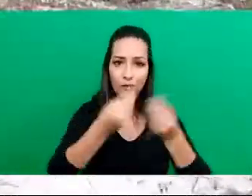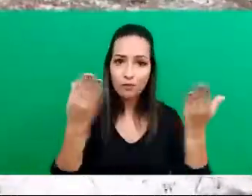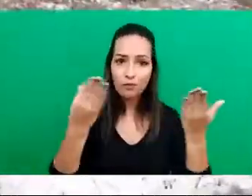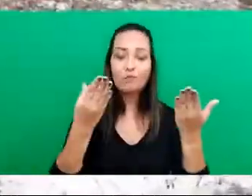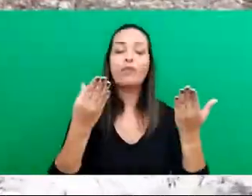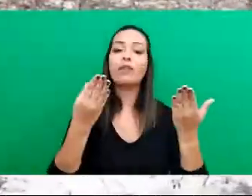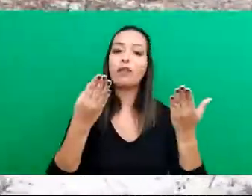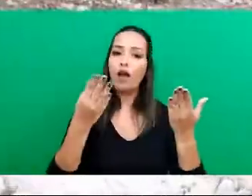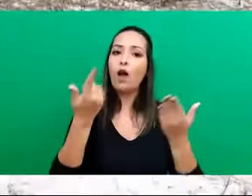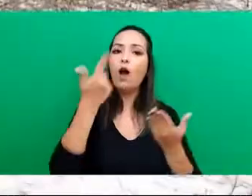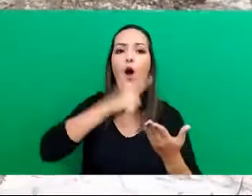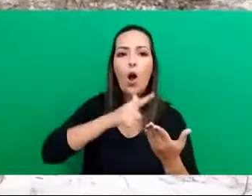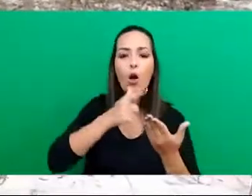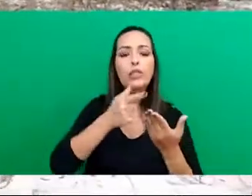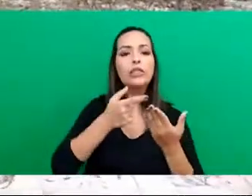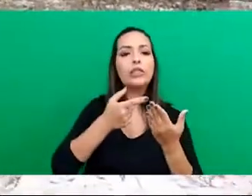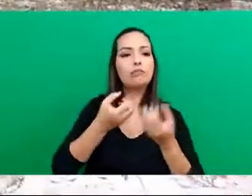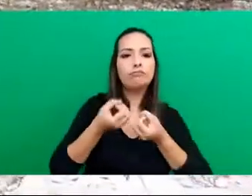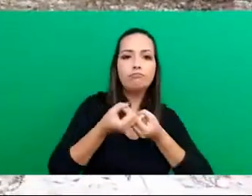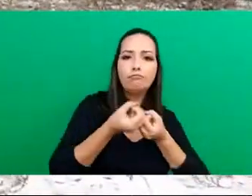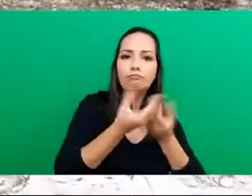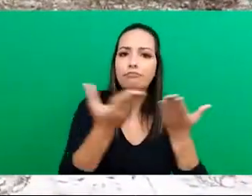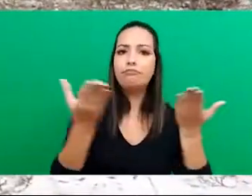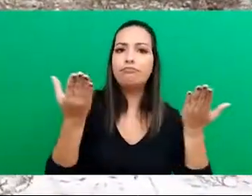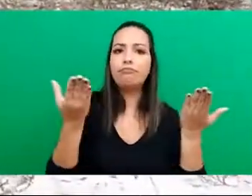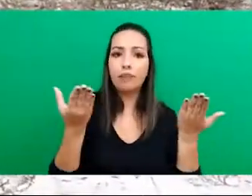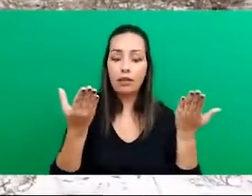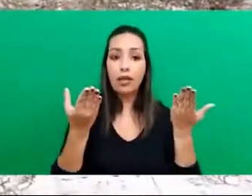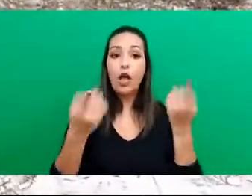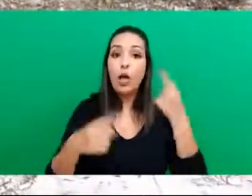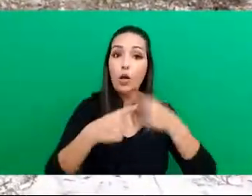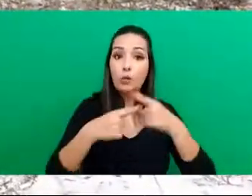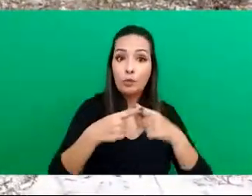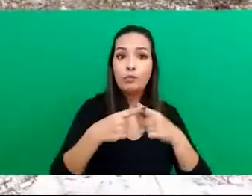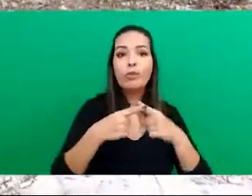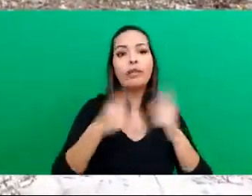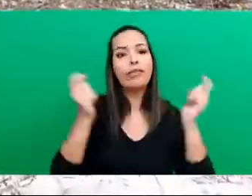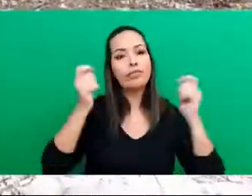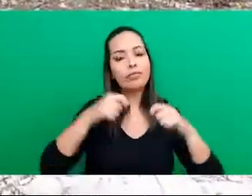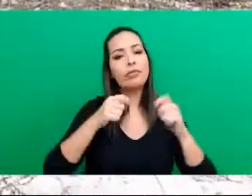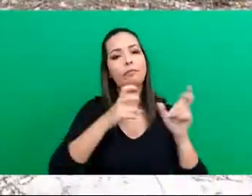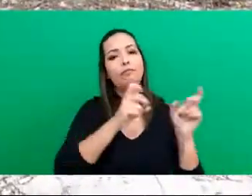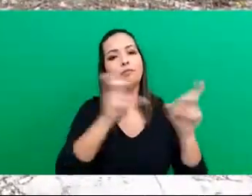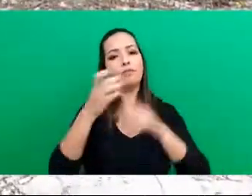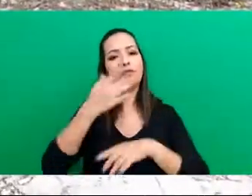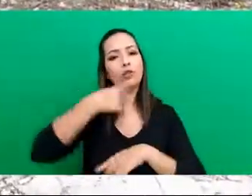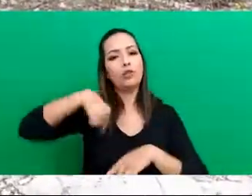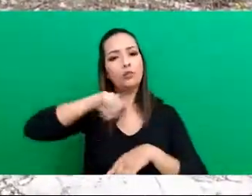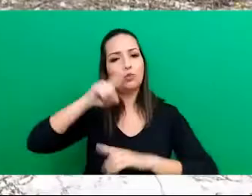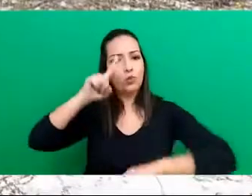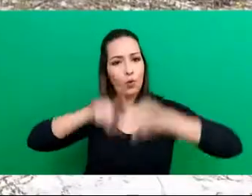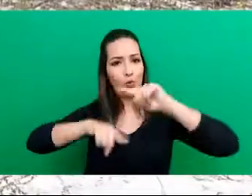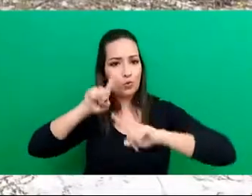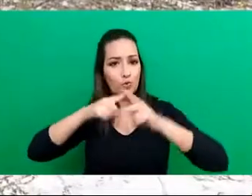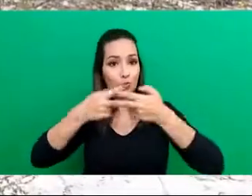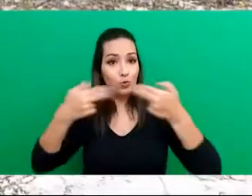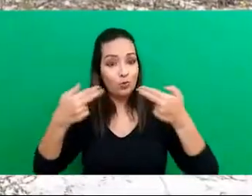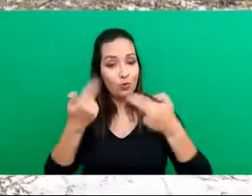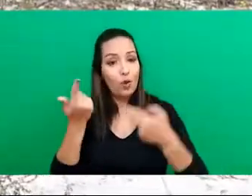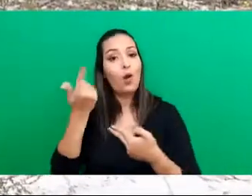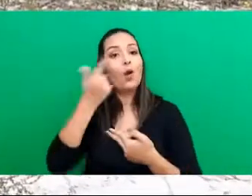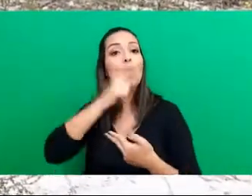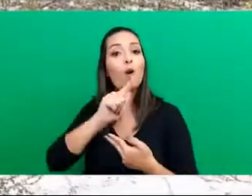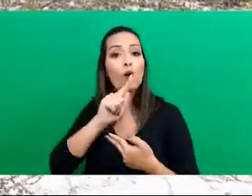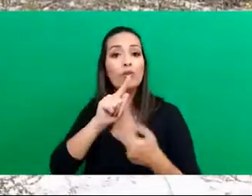com entrega de deliveries, para poder, assim, escoar o nosso produto e, de certa forma,